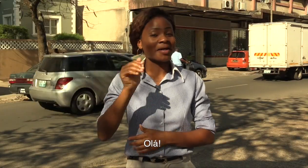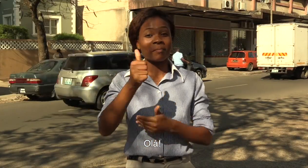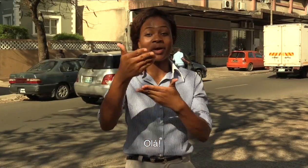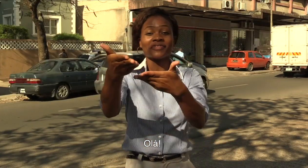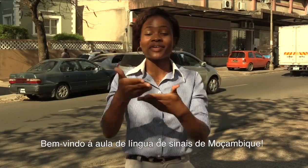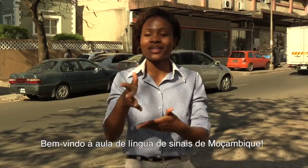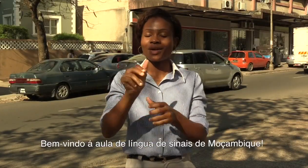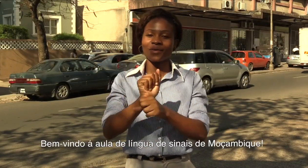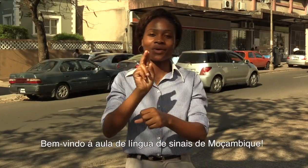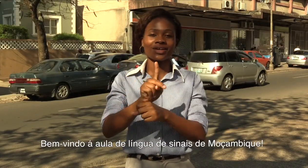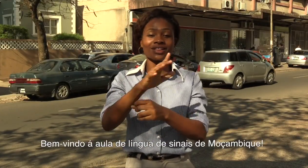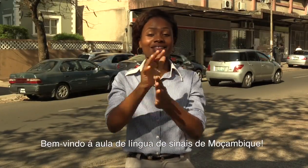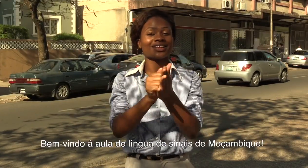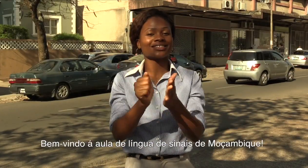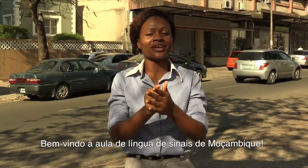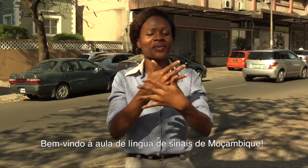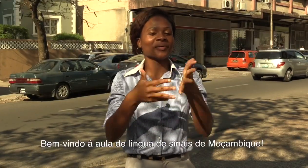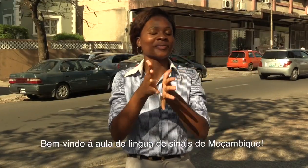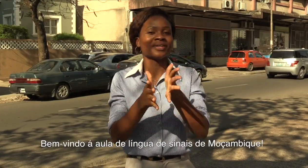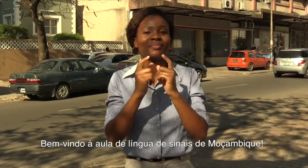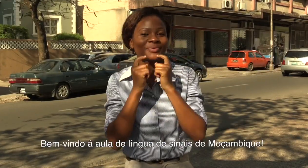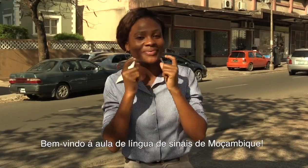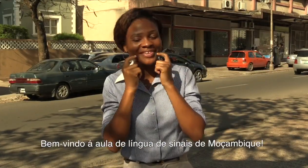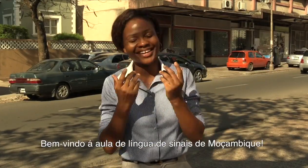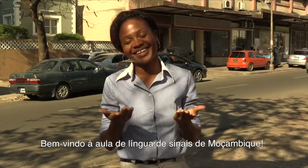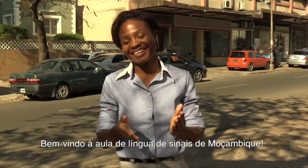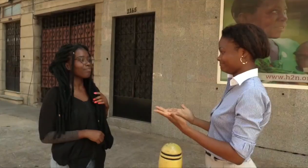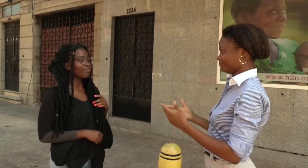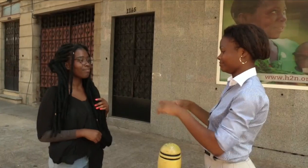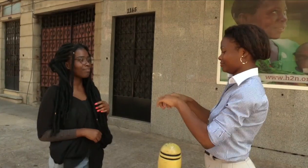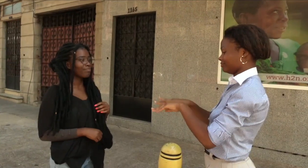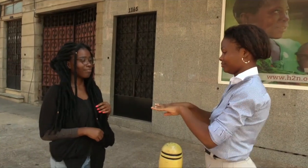olá bem-vindo à aula de língua de sinais do Moçambique